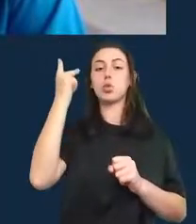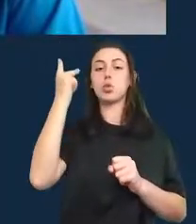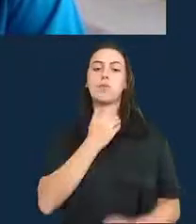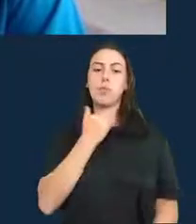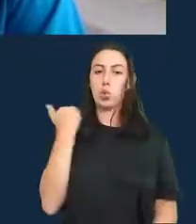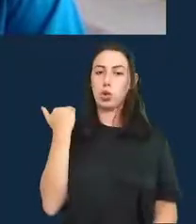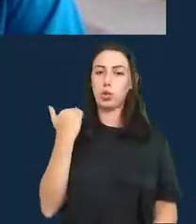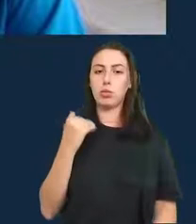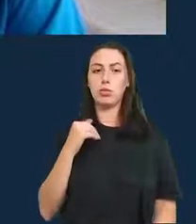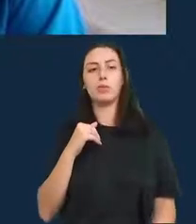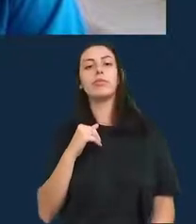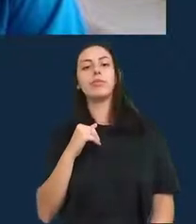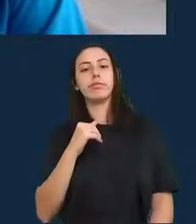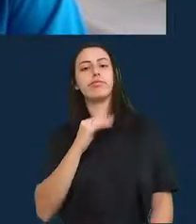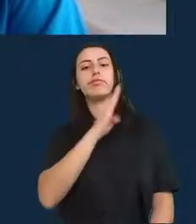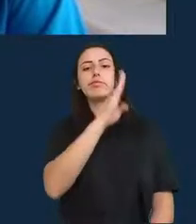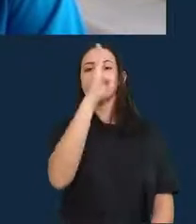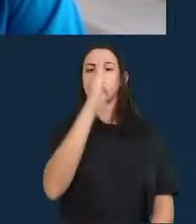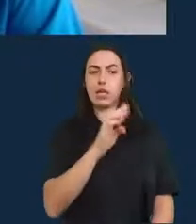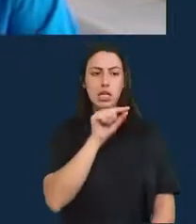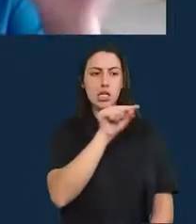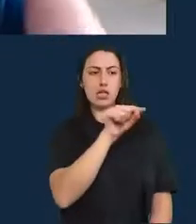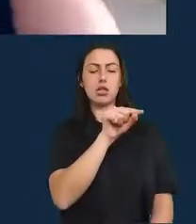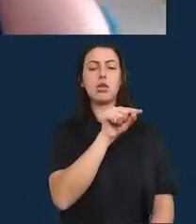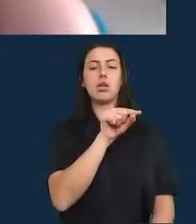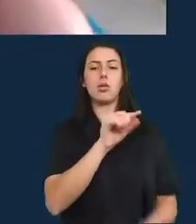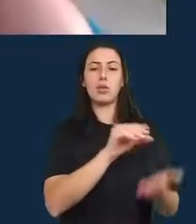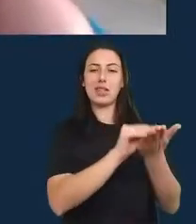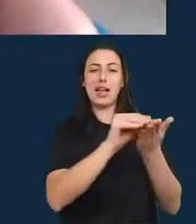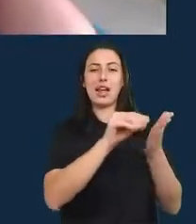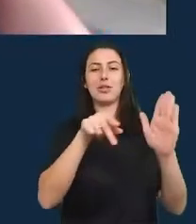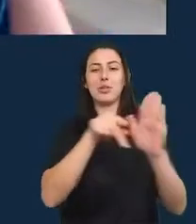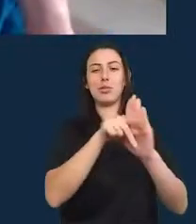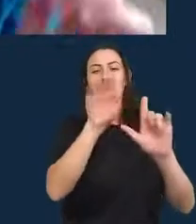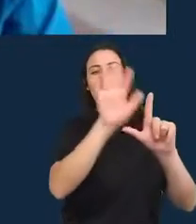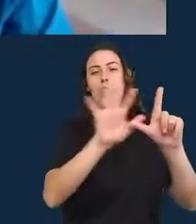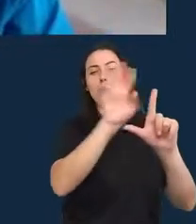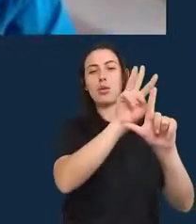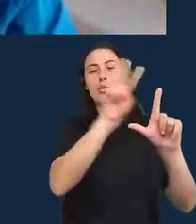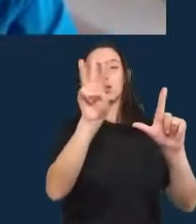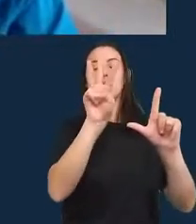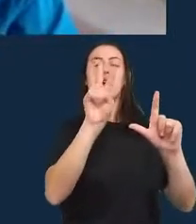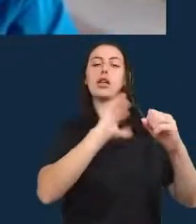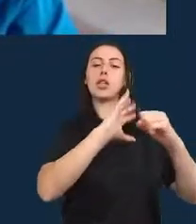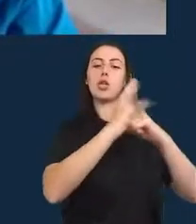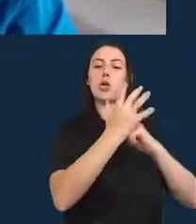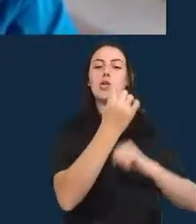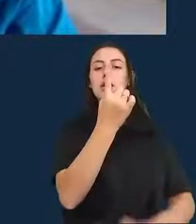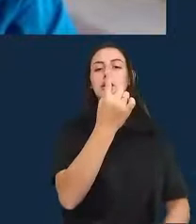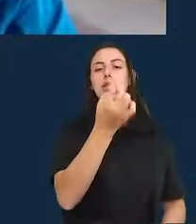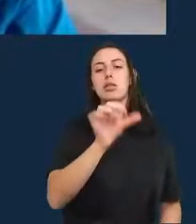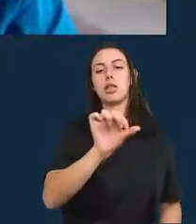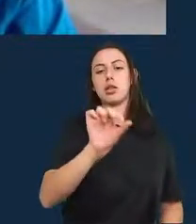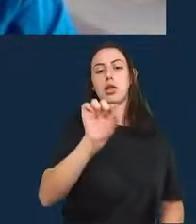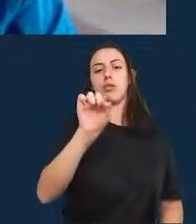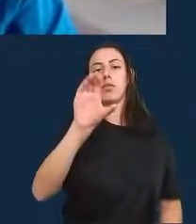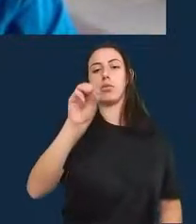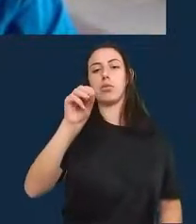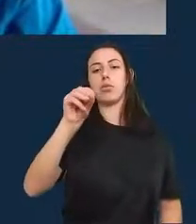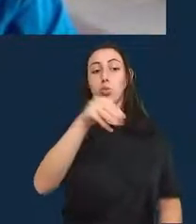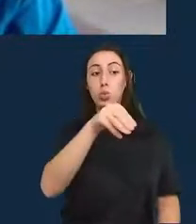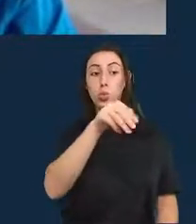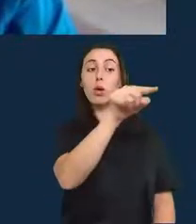COVID-19.com. Eu sei que um especial, tem um, bom, eu não sei